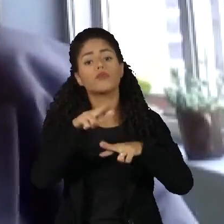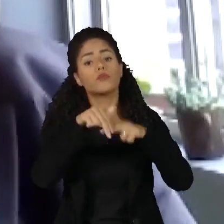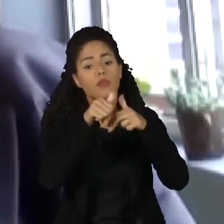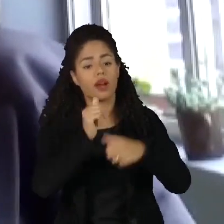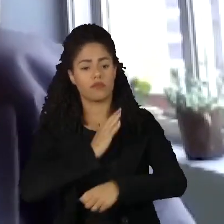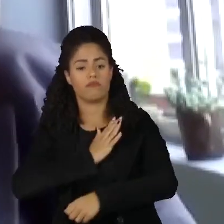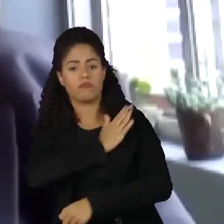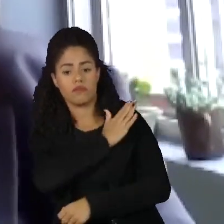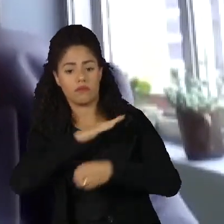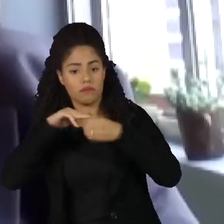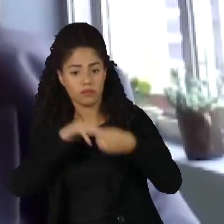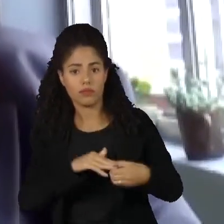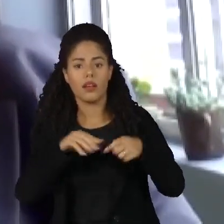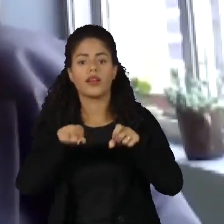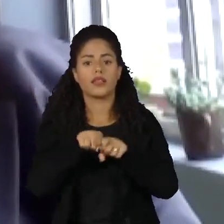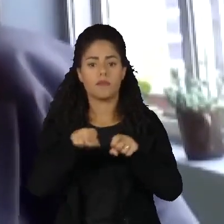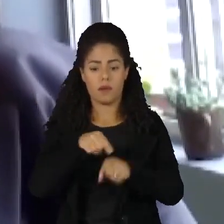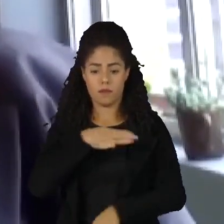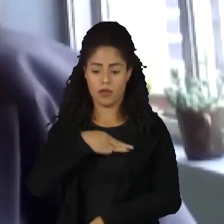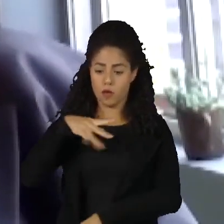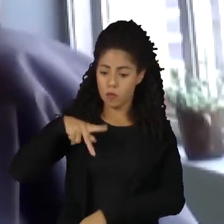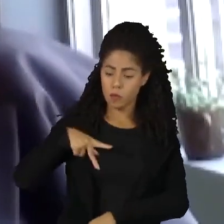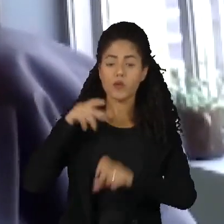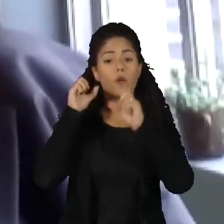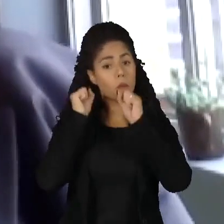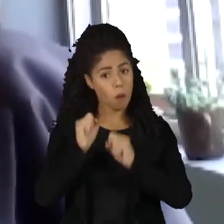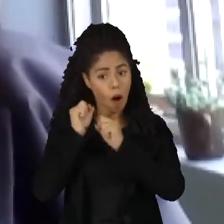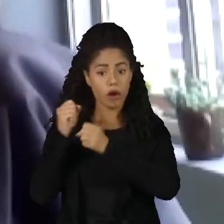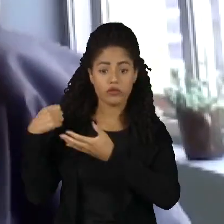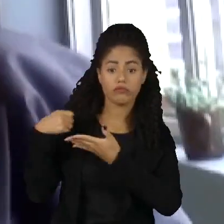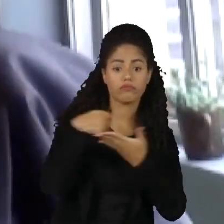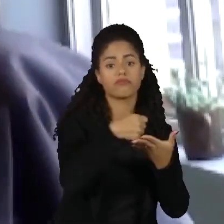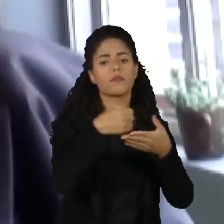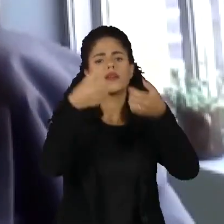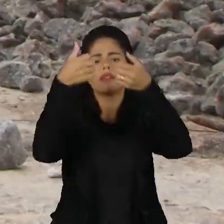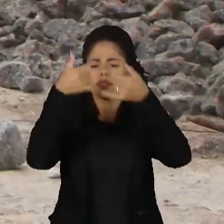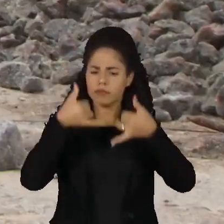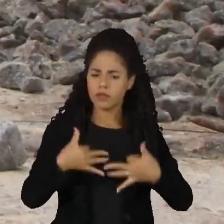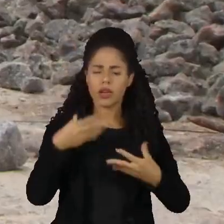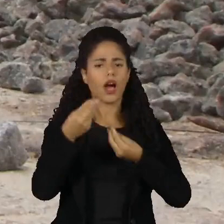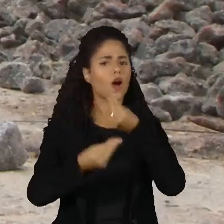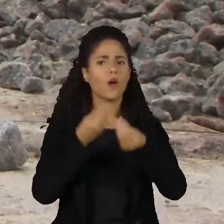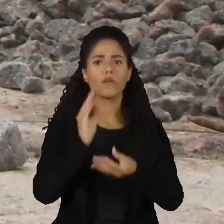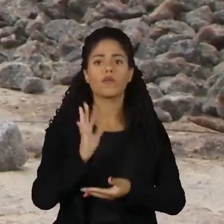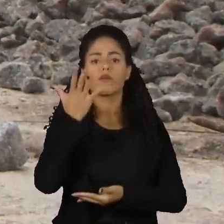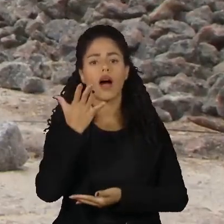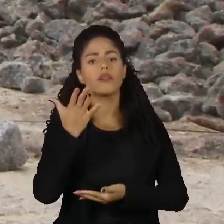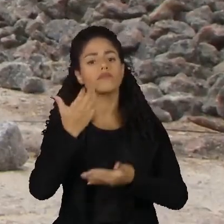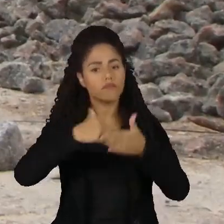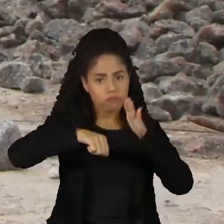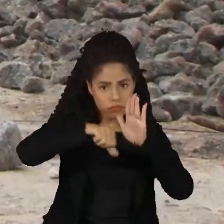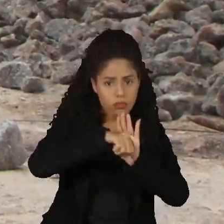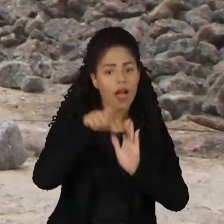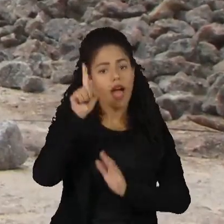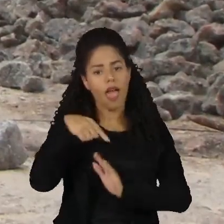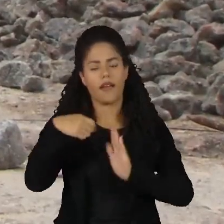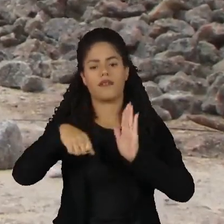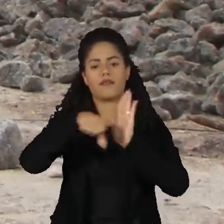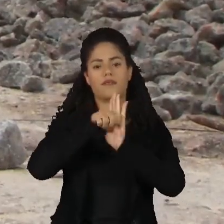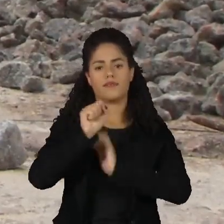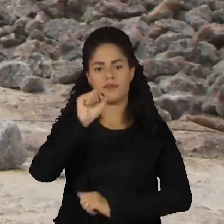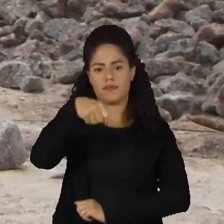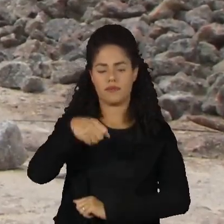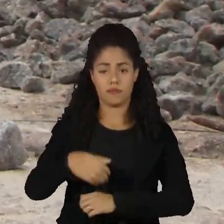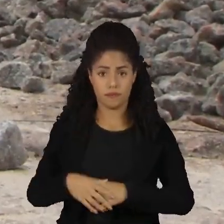pode ir ao Ministério Público que tem coordenações, tem promotorias de proteção aos direitos da pessoa com deficiência.